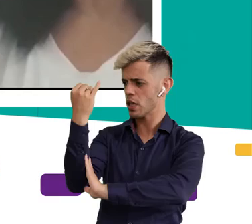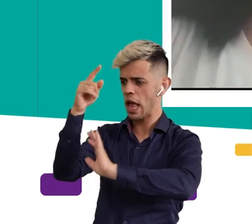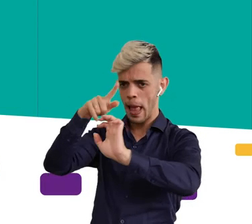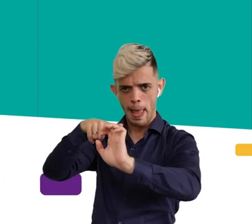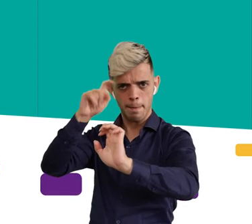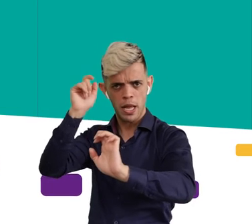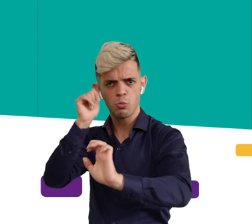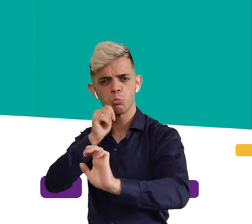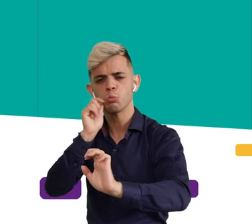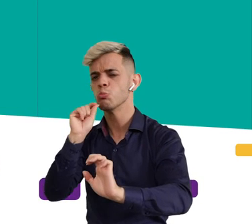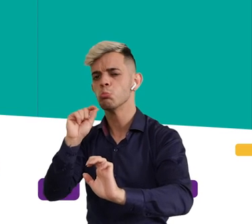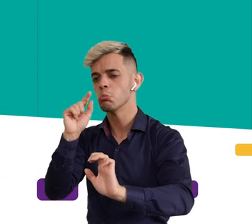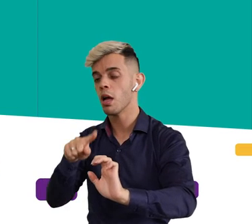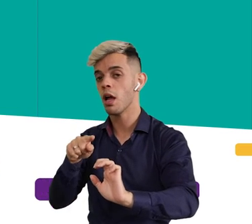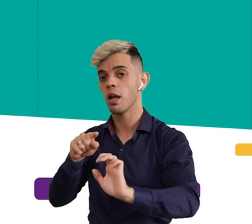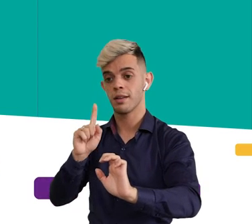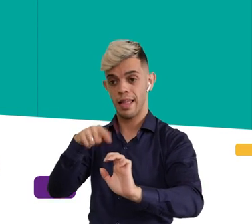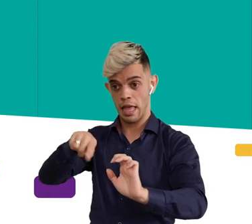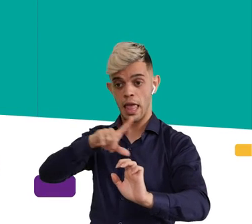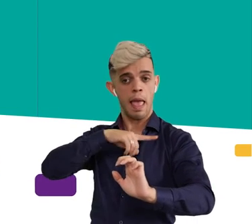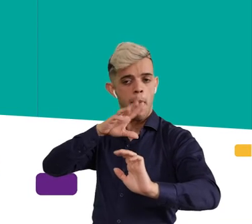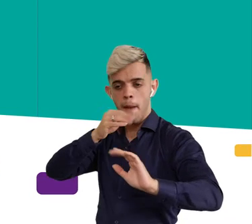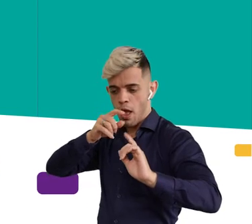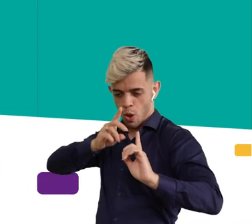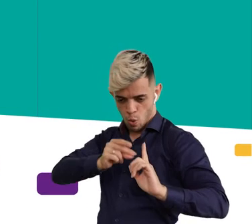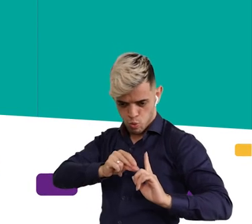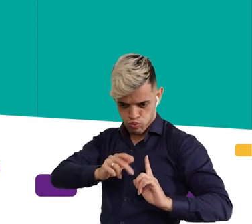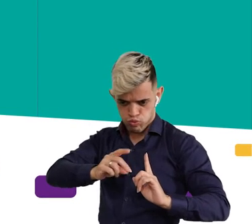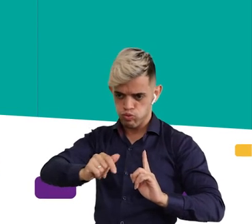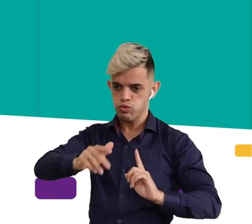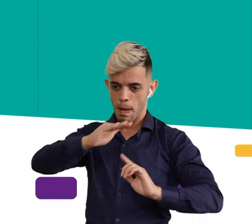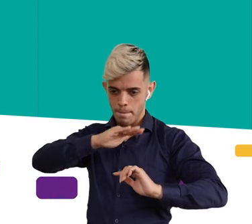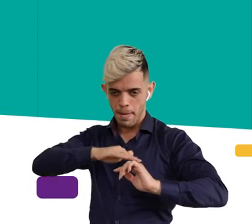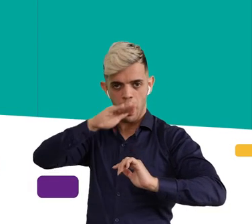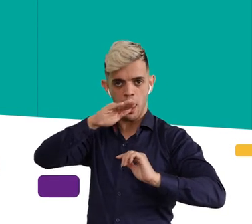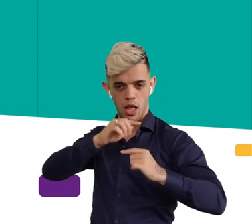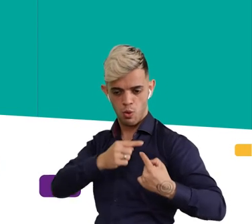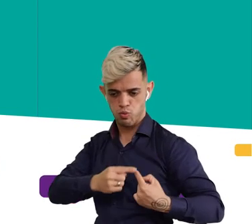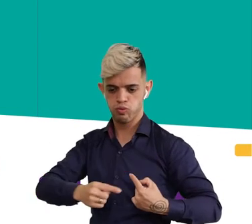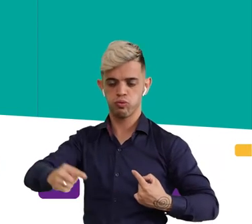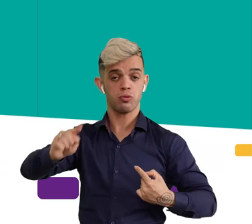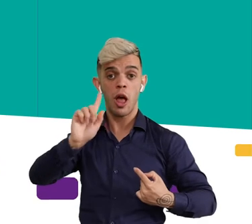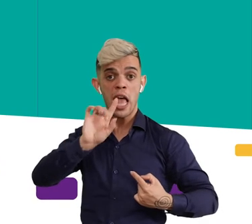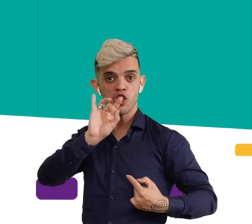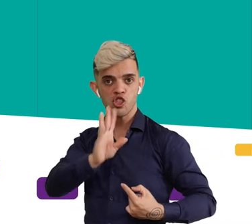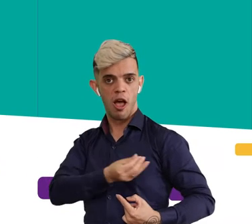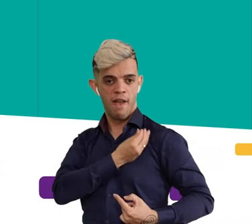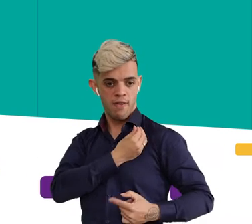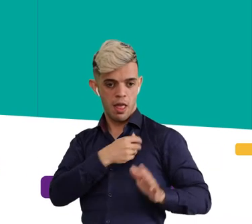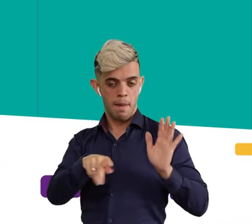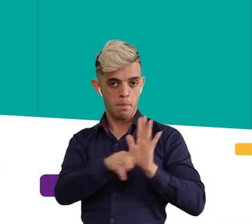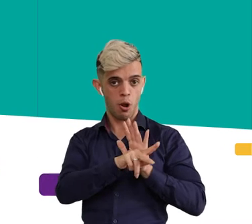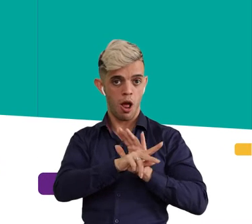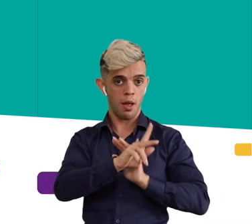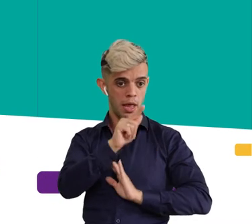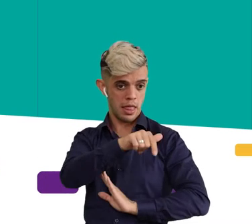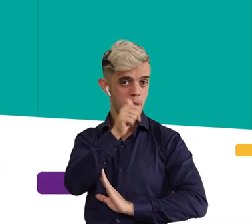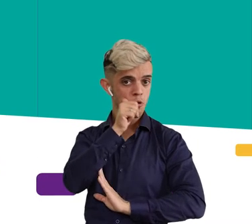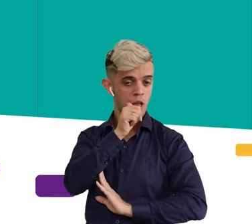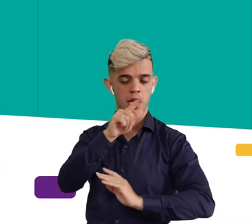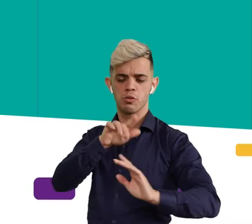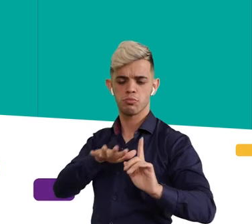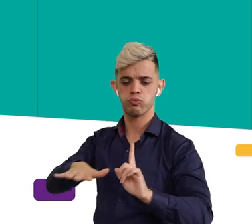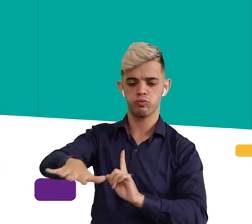A importância do empreendedorismo feminino é que ele vai muito além da vida dessa